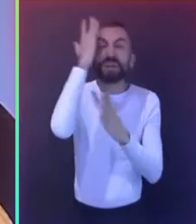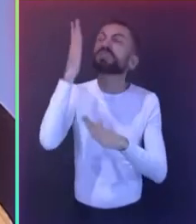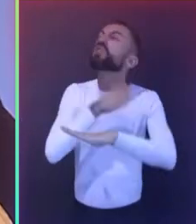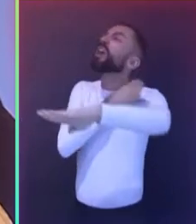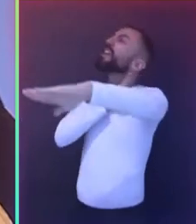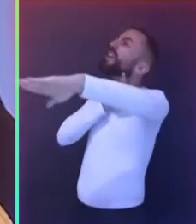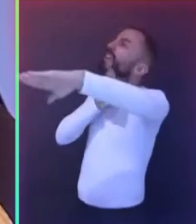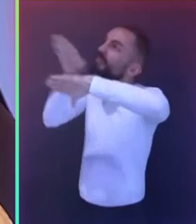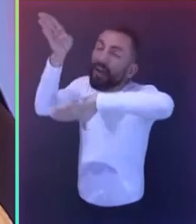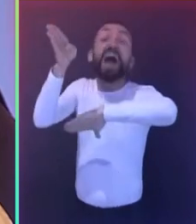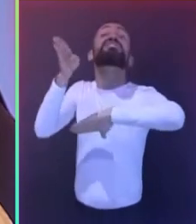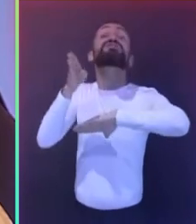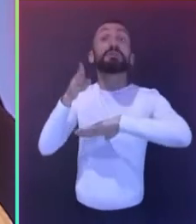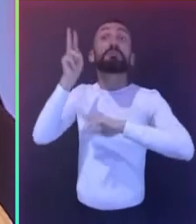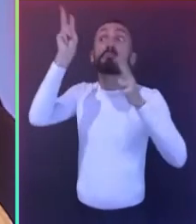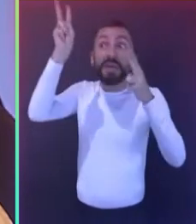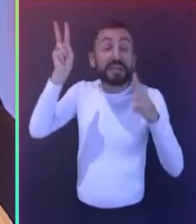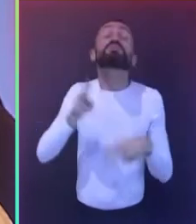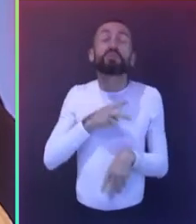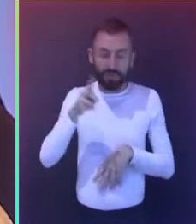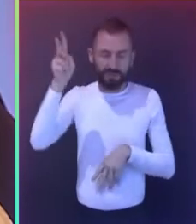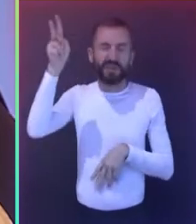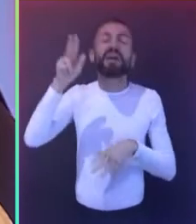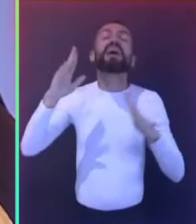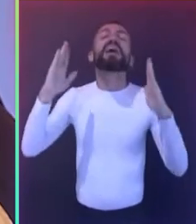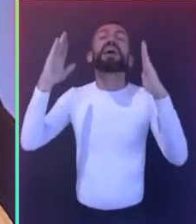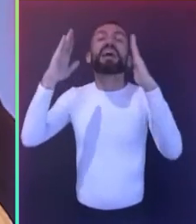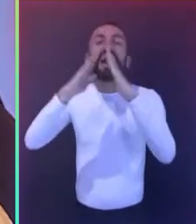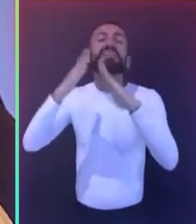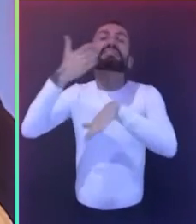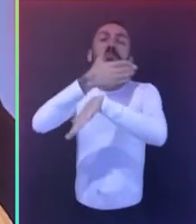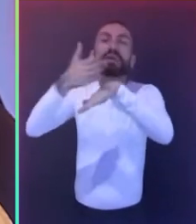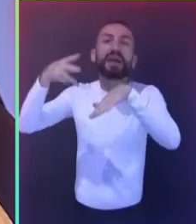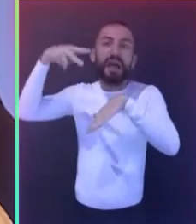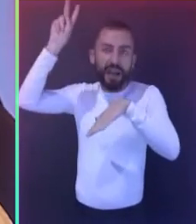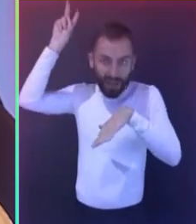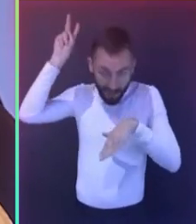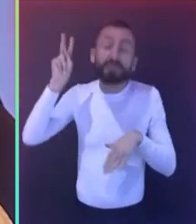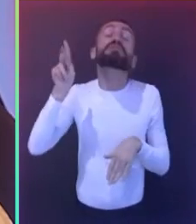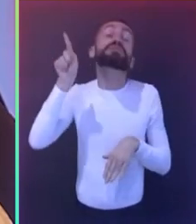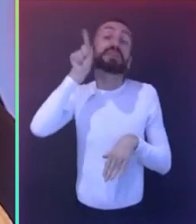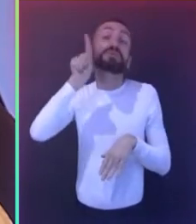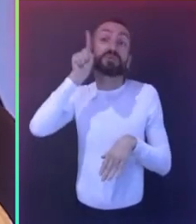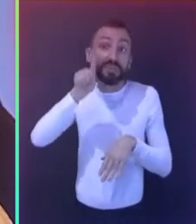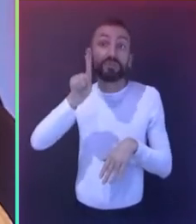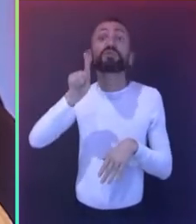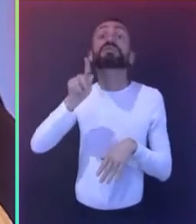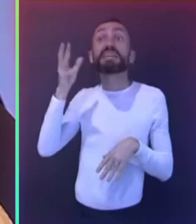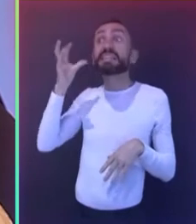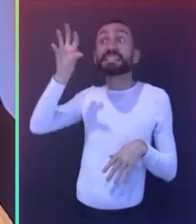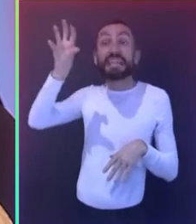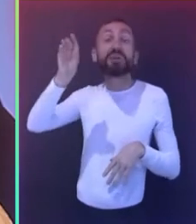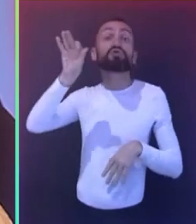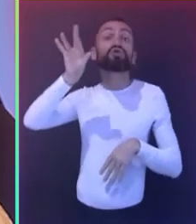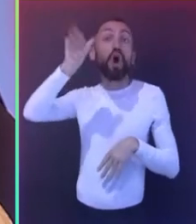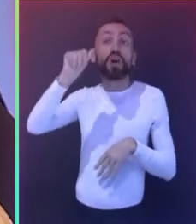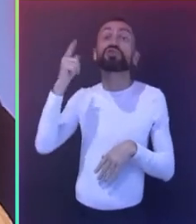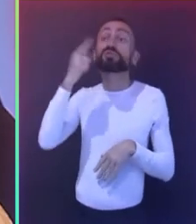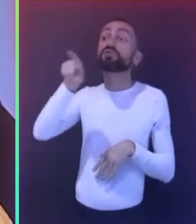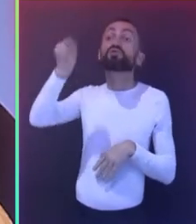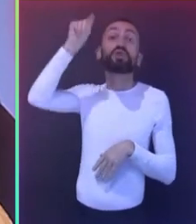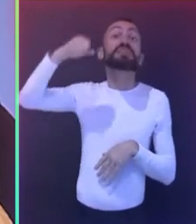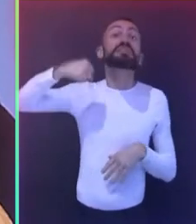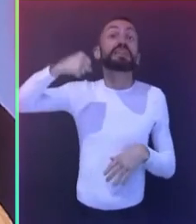Unidos, era eleito, pela primeira vez na história da Geórgia, um senador negro. E no Brasil, em 2020,